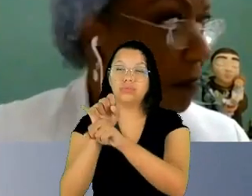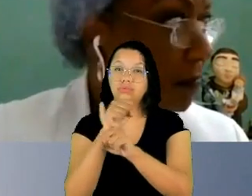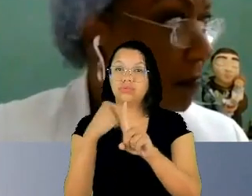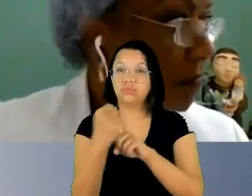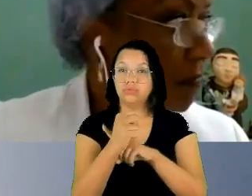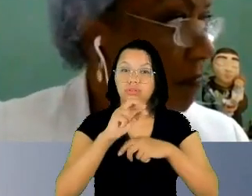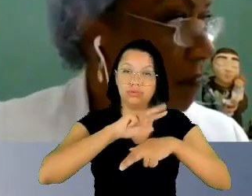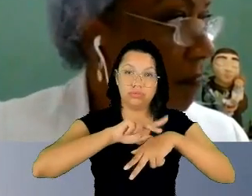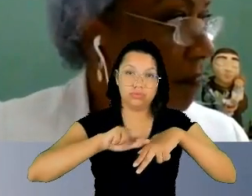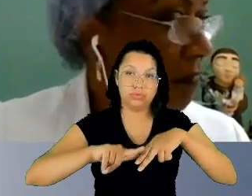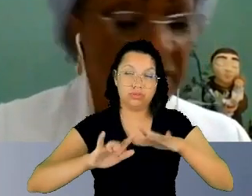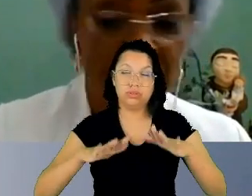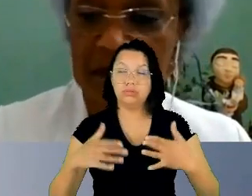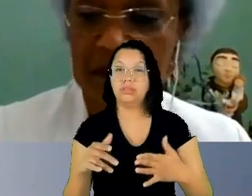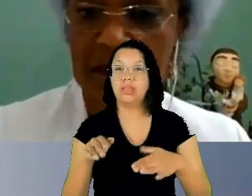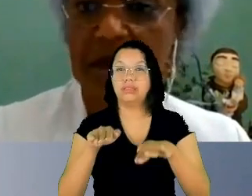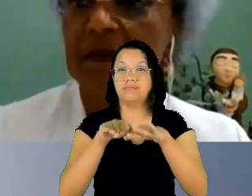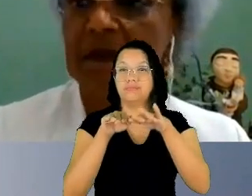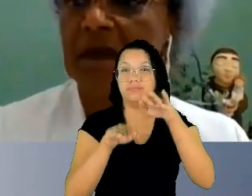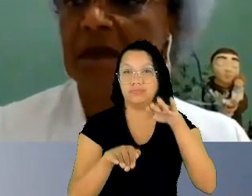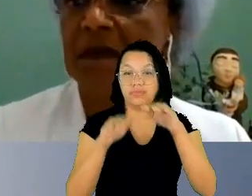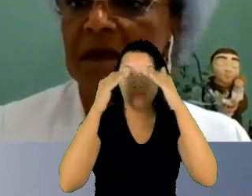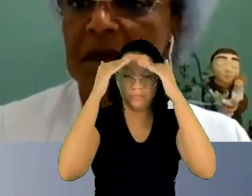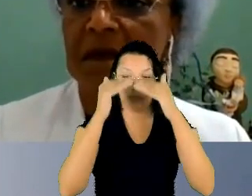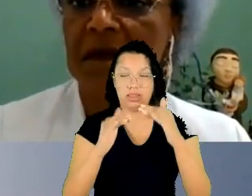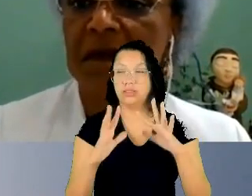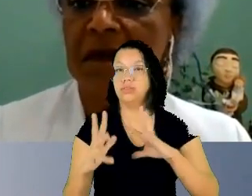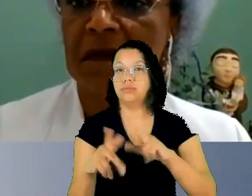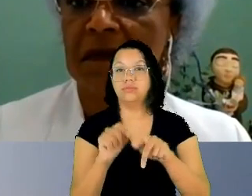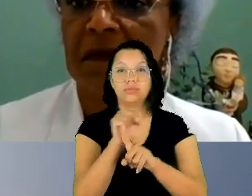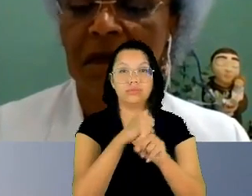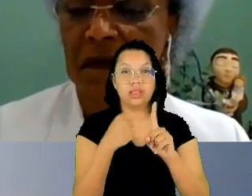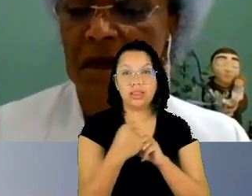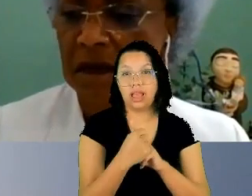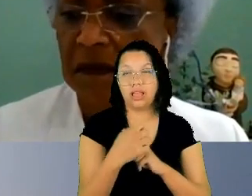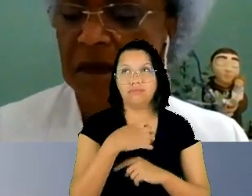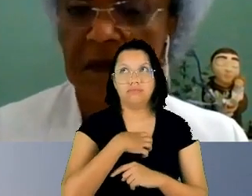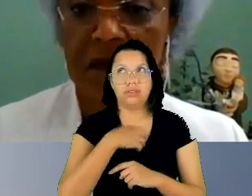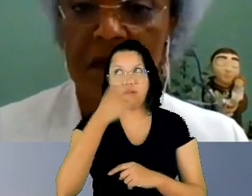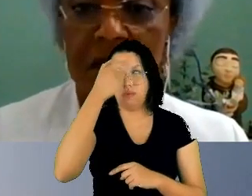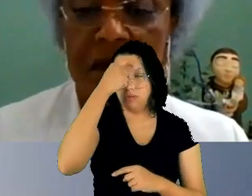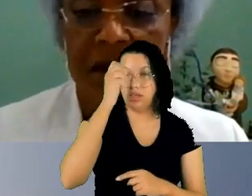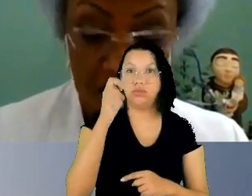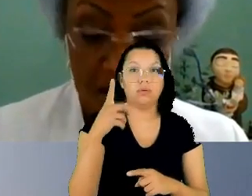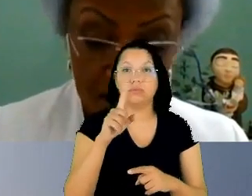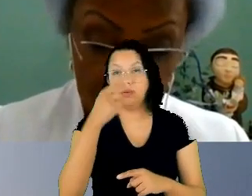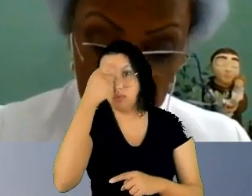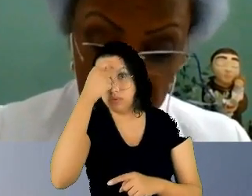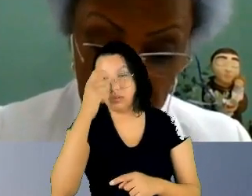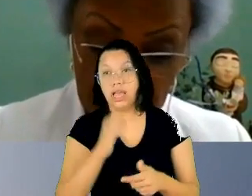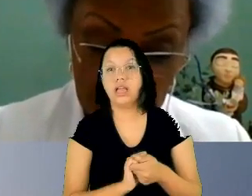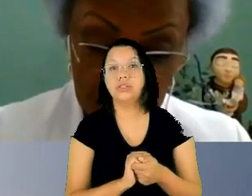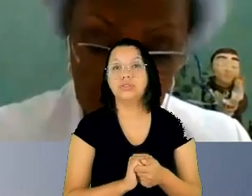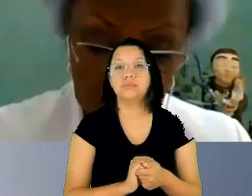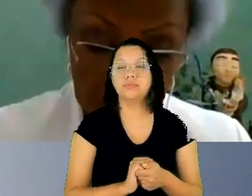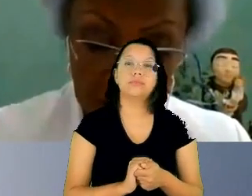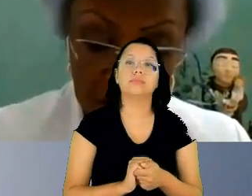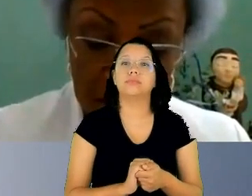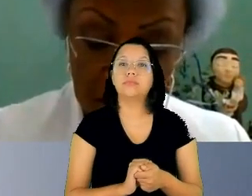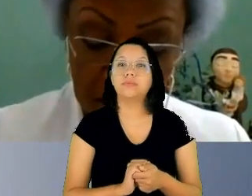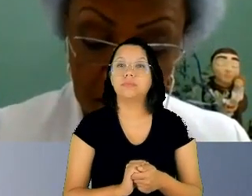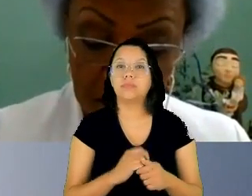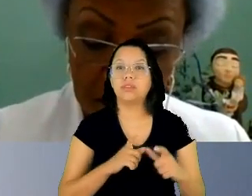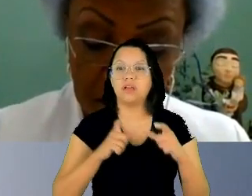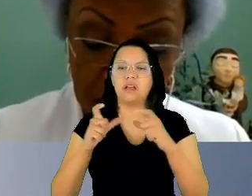sociedade de forma consciente ou inconscientemente se reserva as mulheres um lugar de inferioridade a ponto de influenciar a